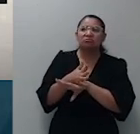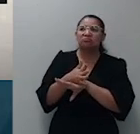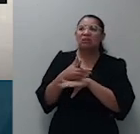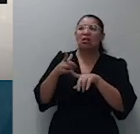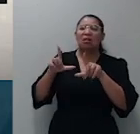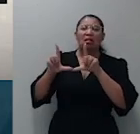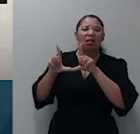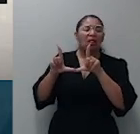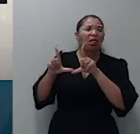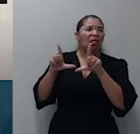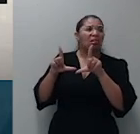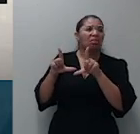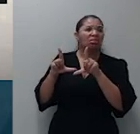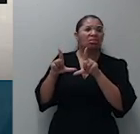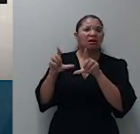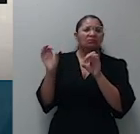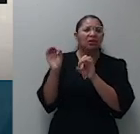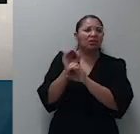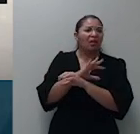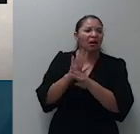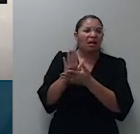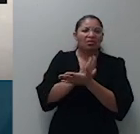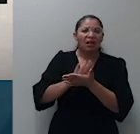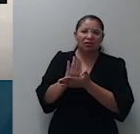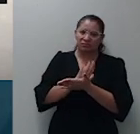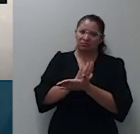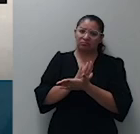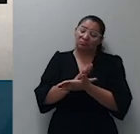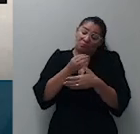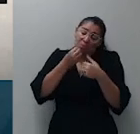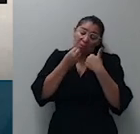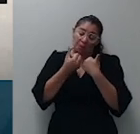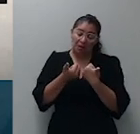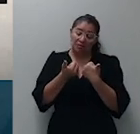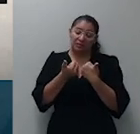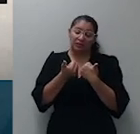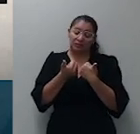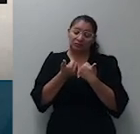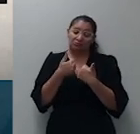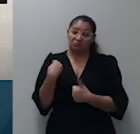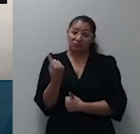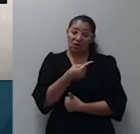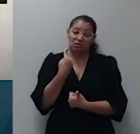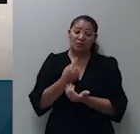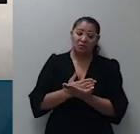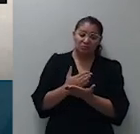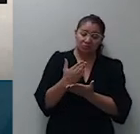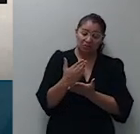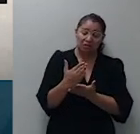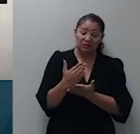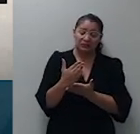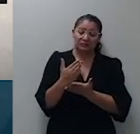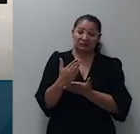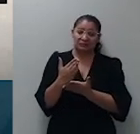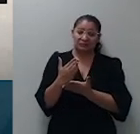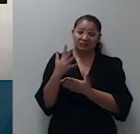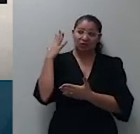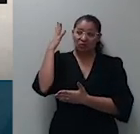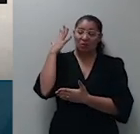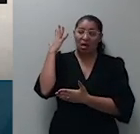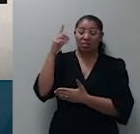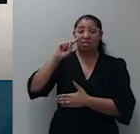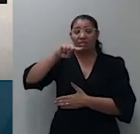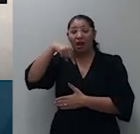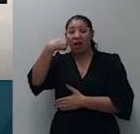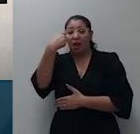Bem, nós vamos prosseguir. Se houver necessidade, o senhor sustentará depois do voto, está bem, doutor Diogo? Perfeito.